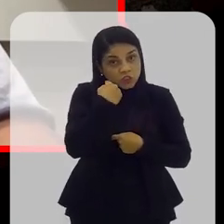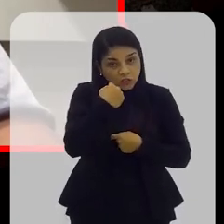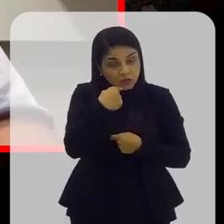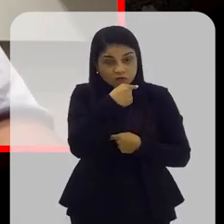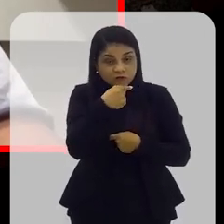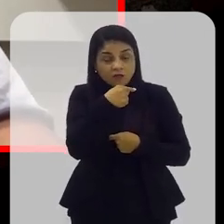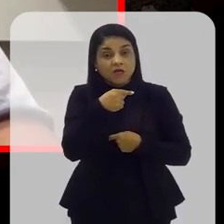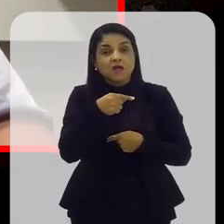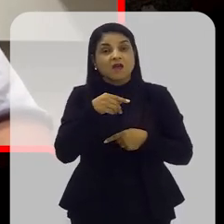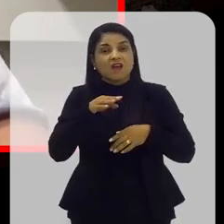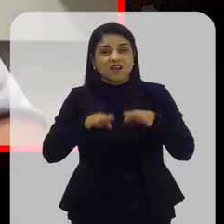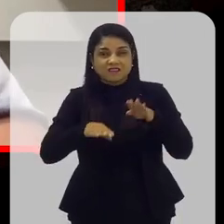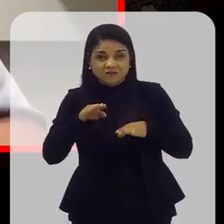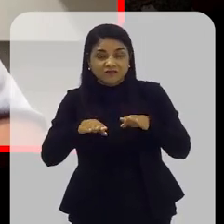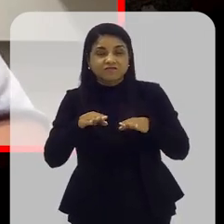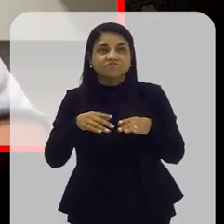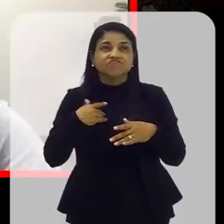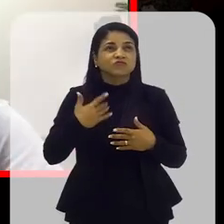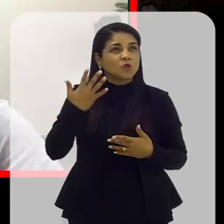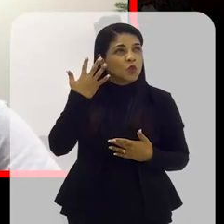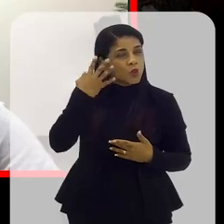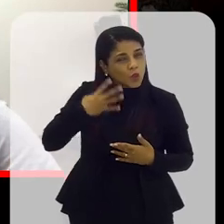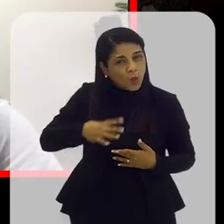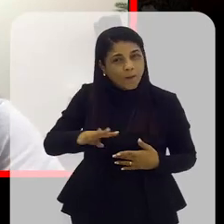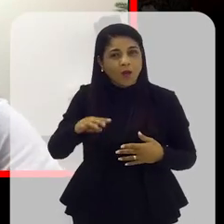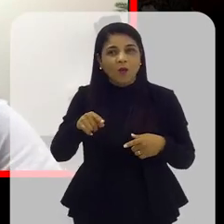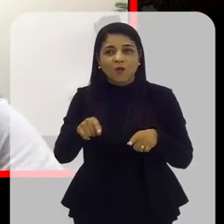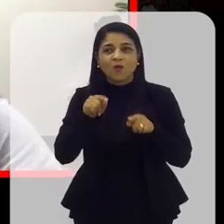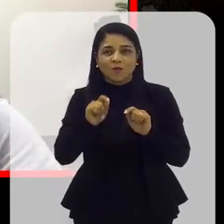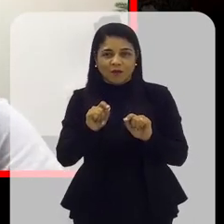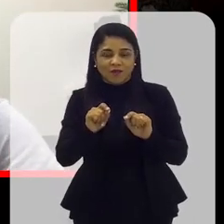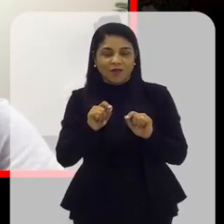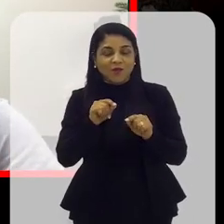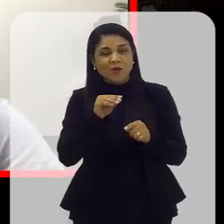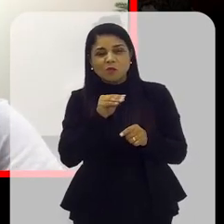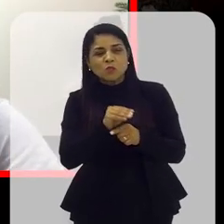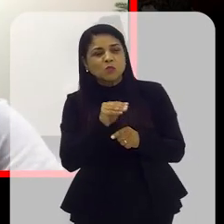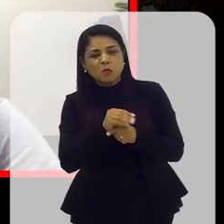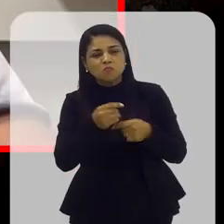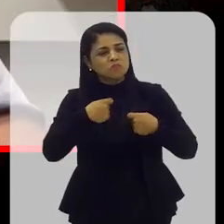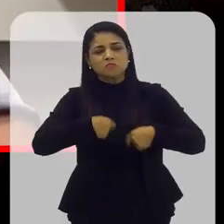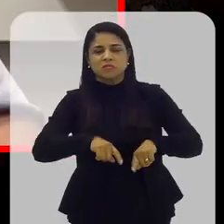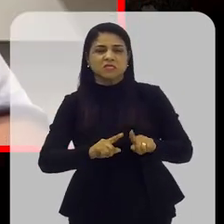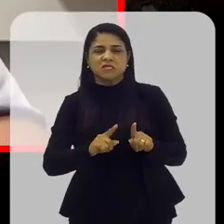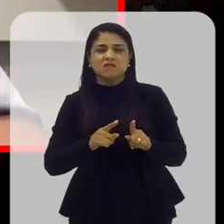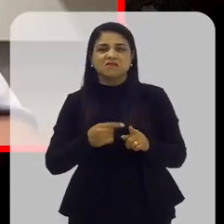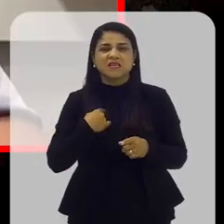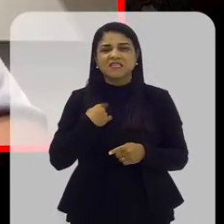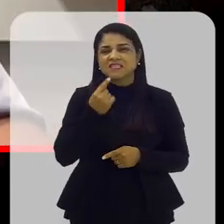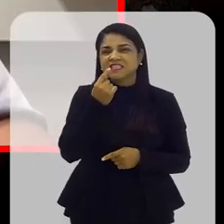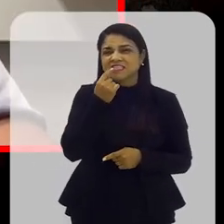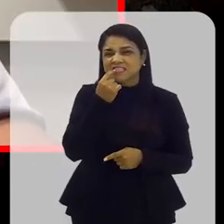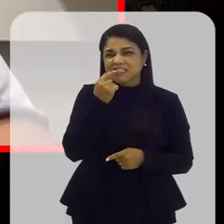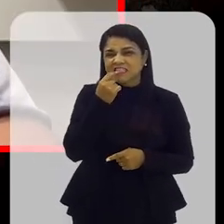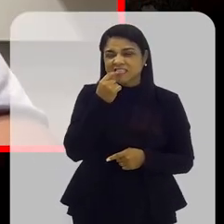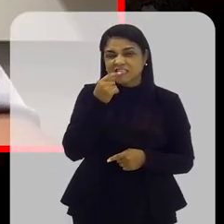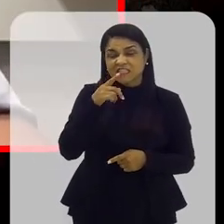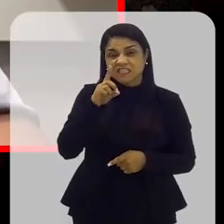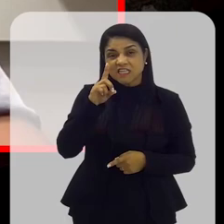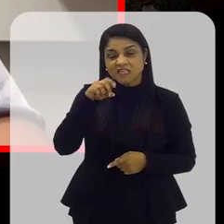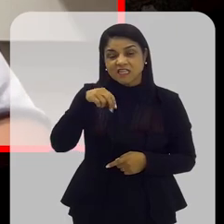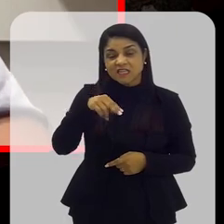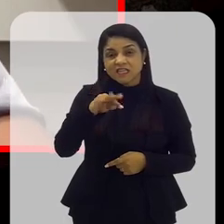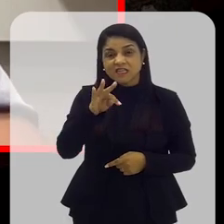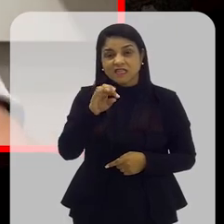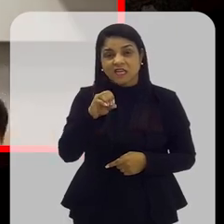gente tem muitas vezes, ou é muito comum ouvir, que não precisa cuidar porque é um dente de leite, esse dente vai cair. Mas